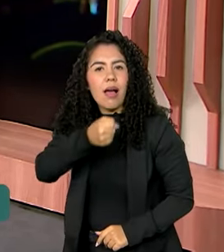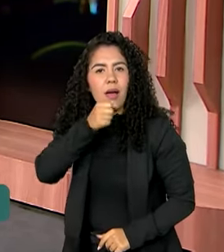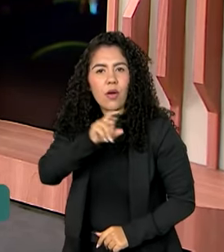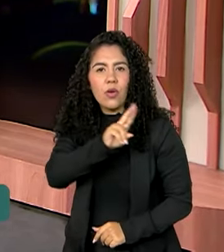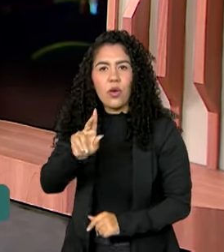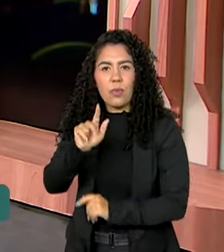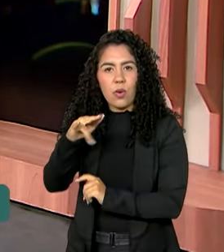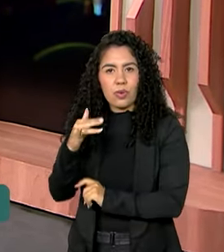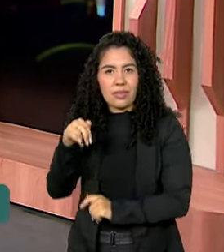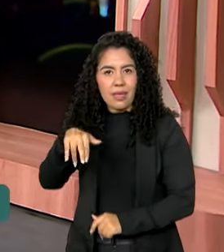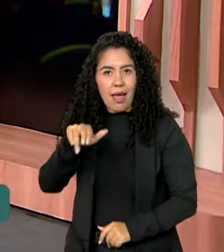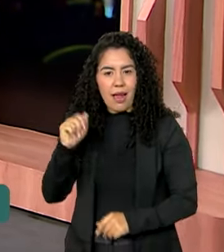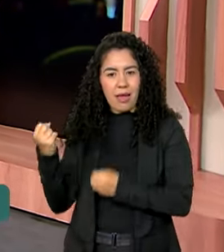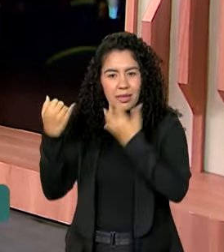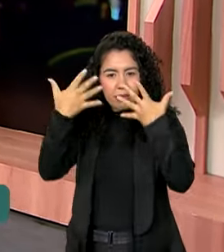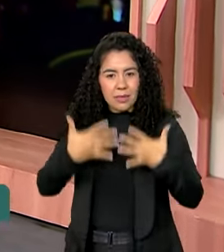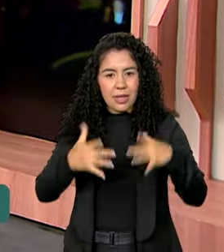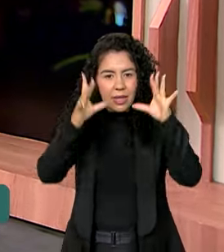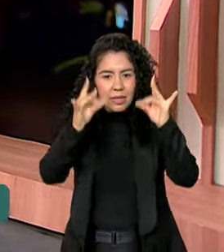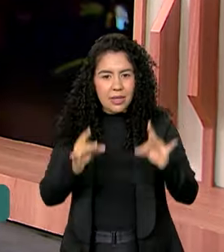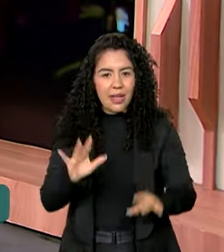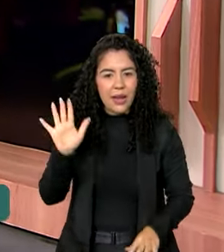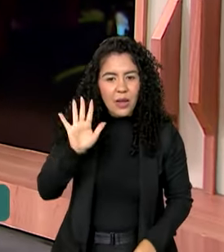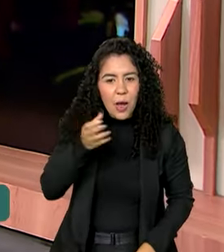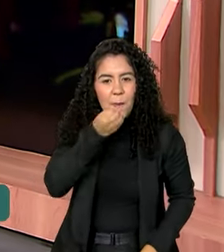vivo, direto de São Paulo. Bom dia, Luciana.